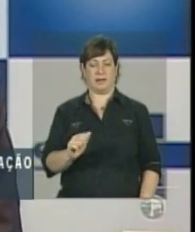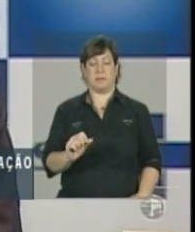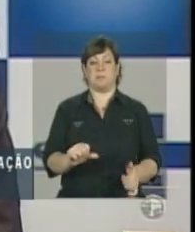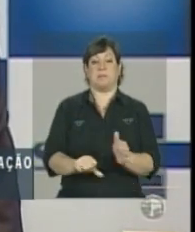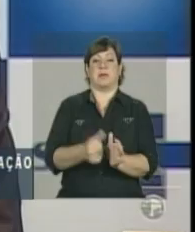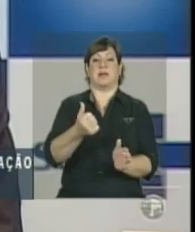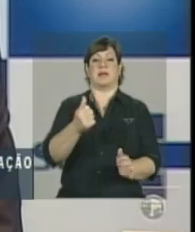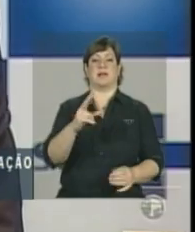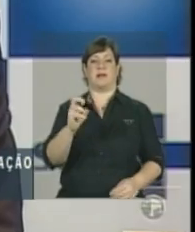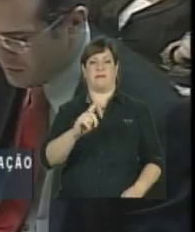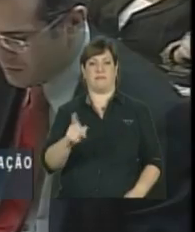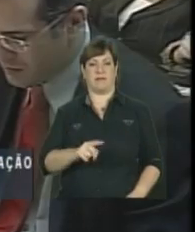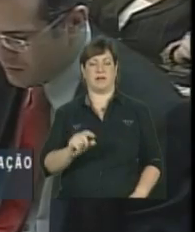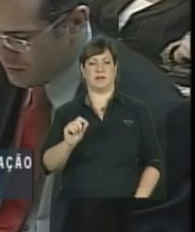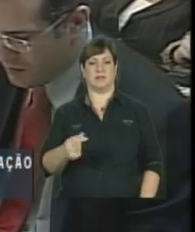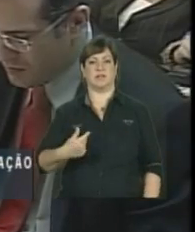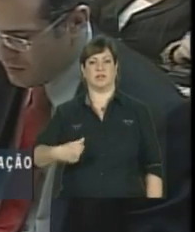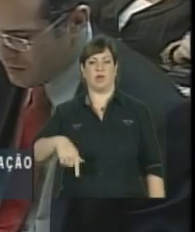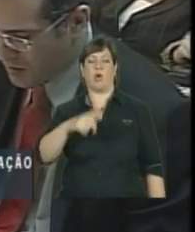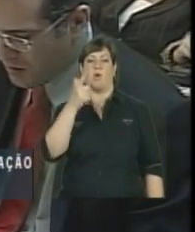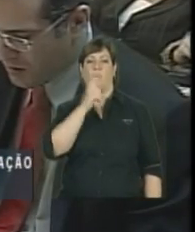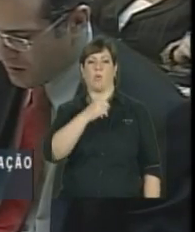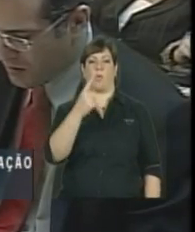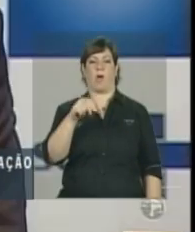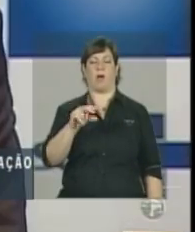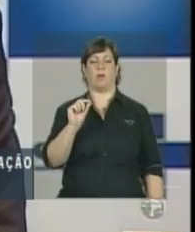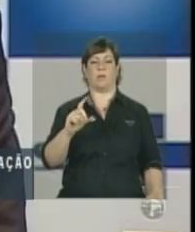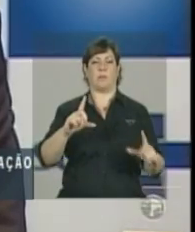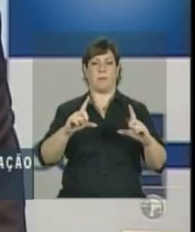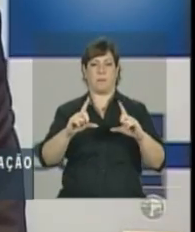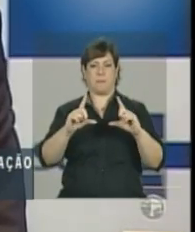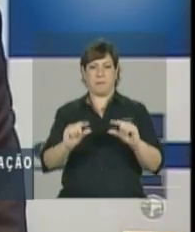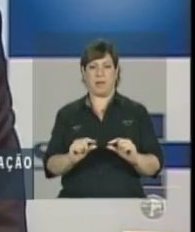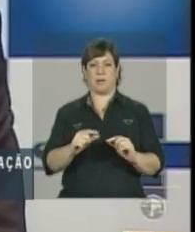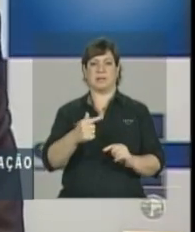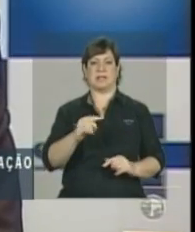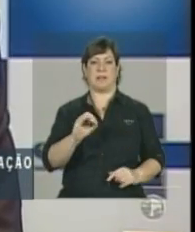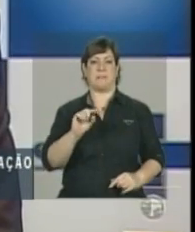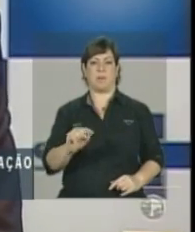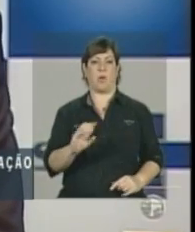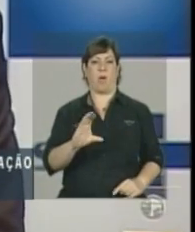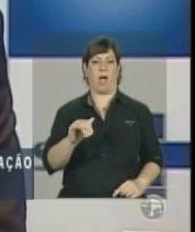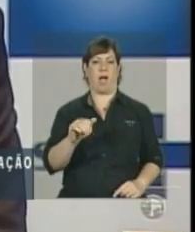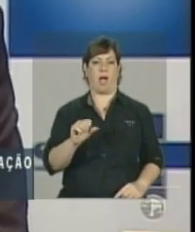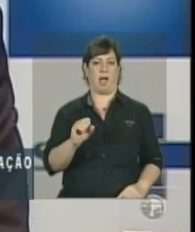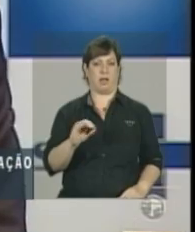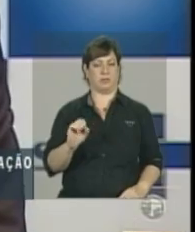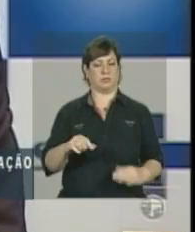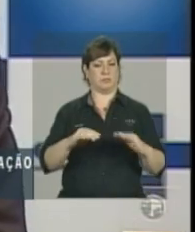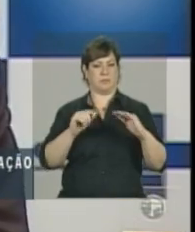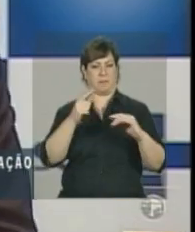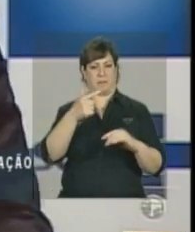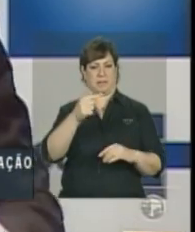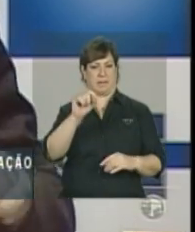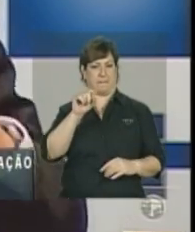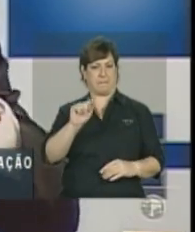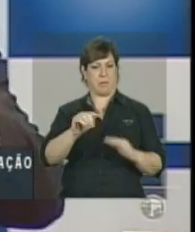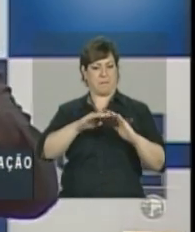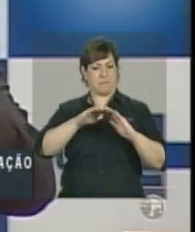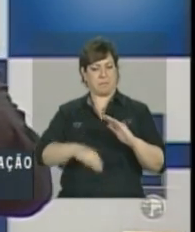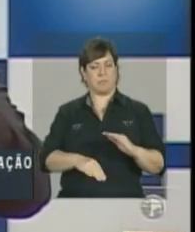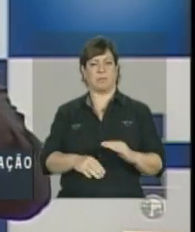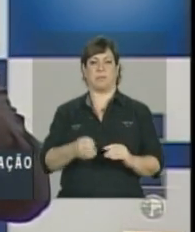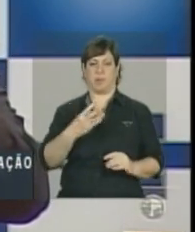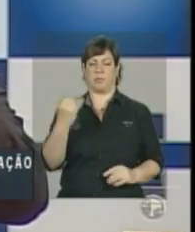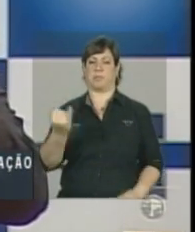vez, fecharmos um ano com menos de 70 mil casos. Essa é uma marca importante. Não é